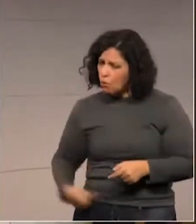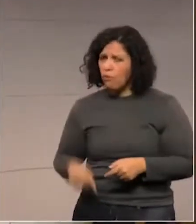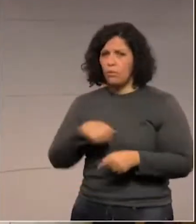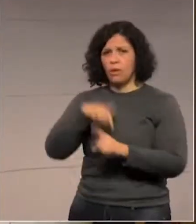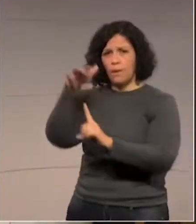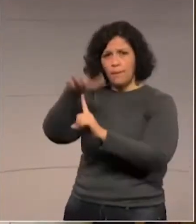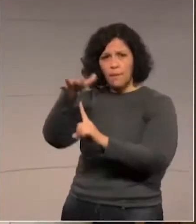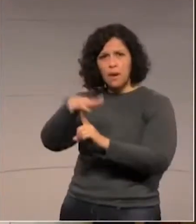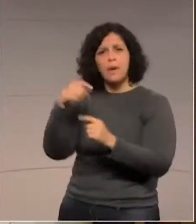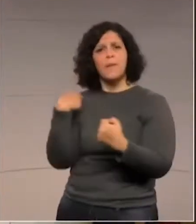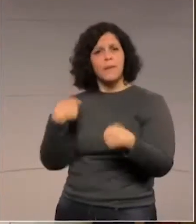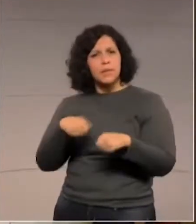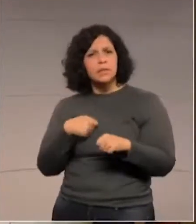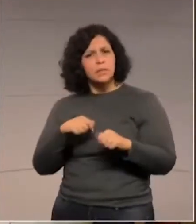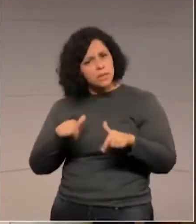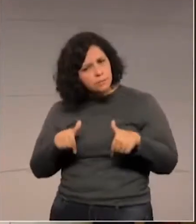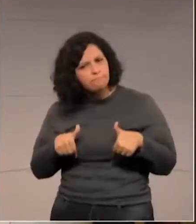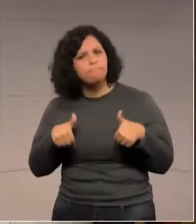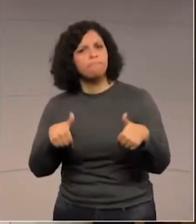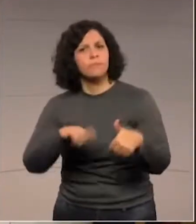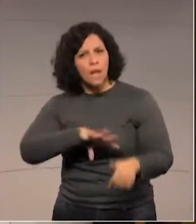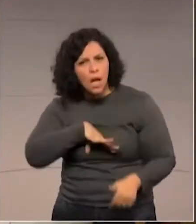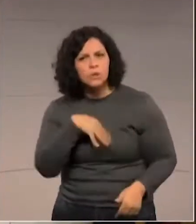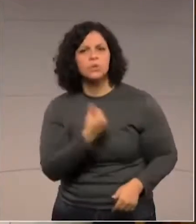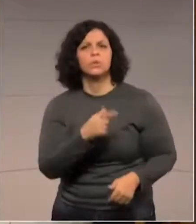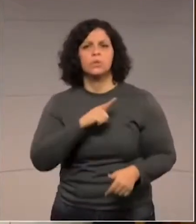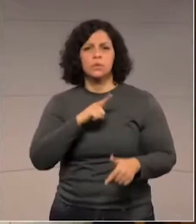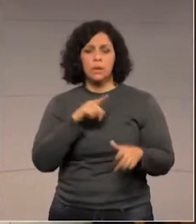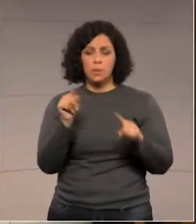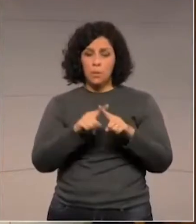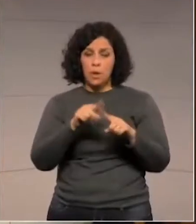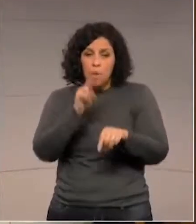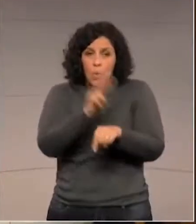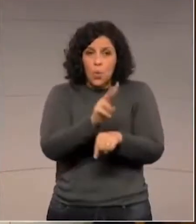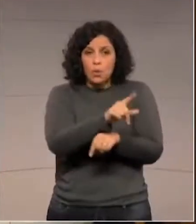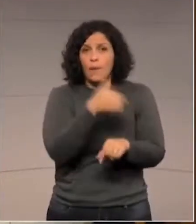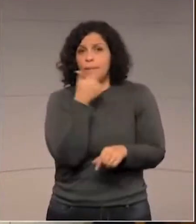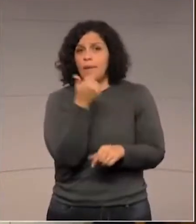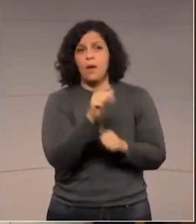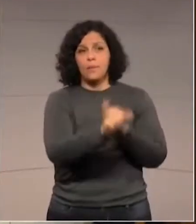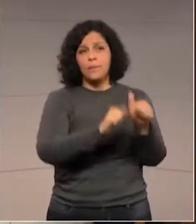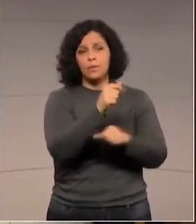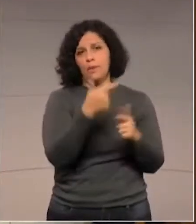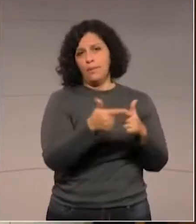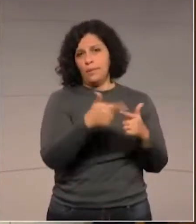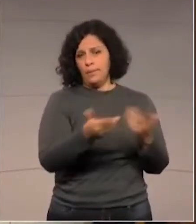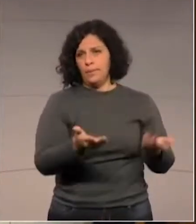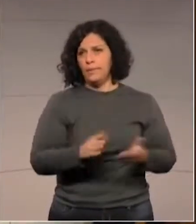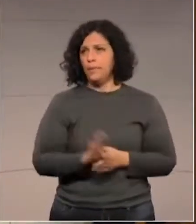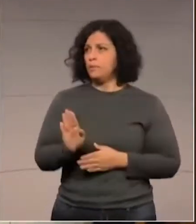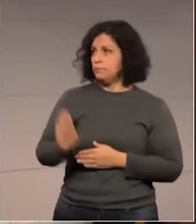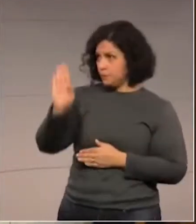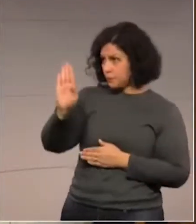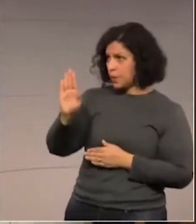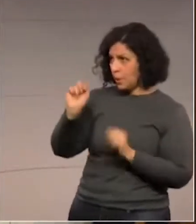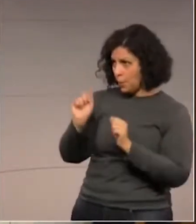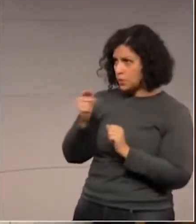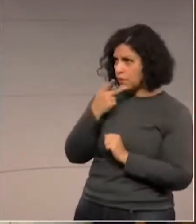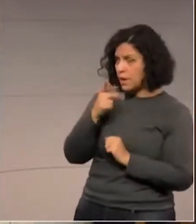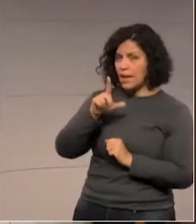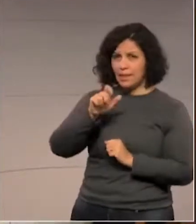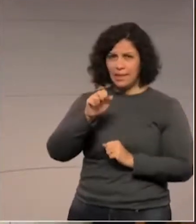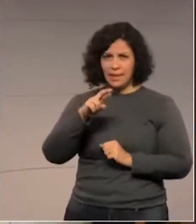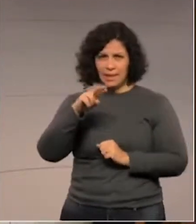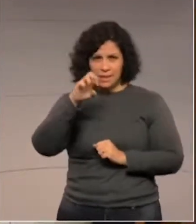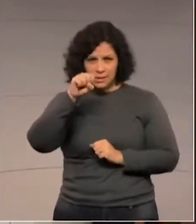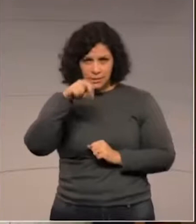tomar a frente e fazer essa situação ser contornada. Deputado Luersen, por favor, de